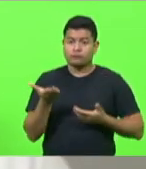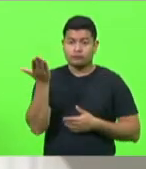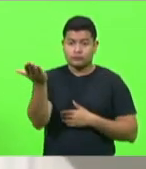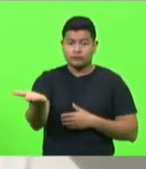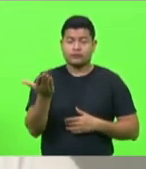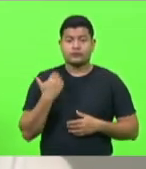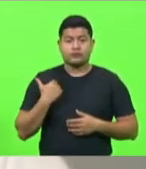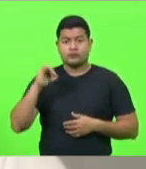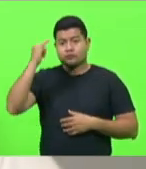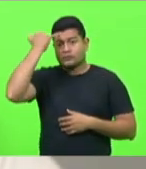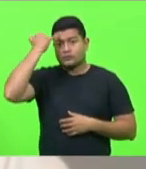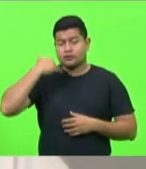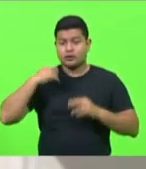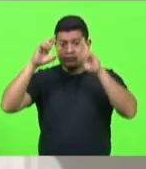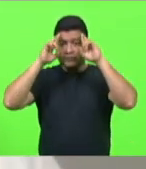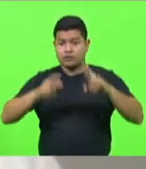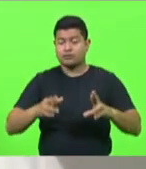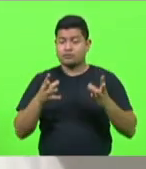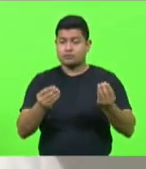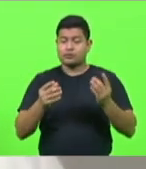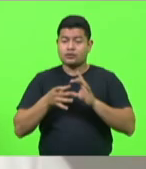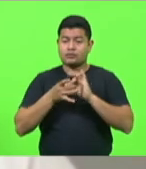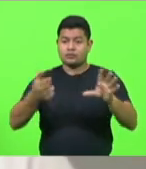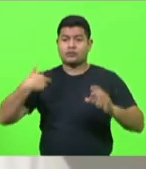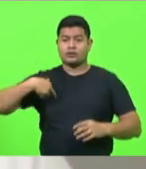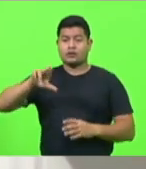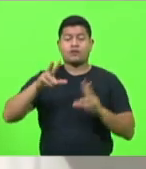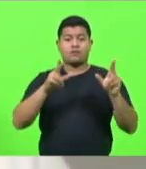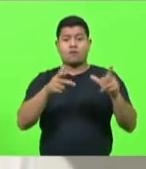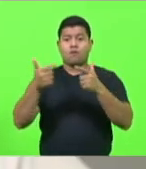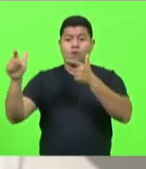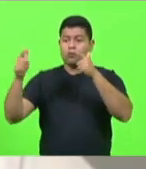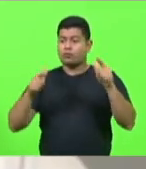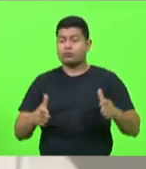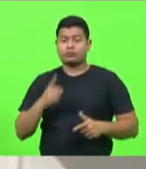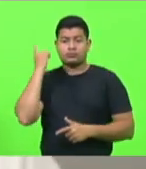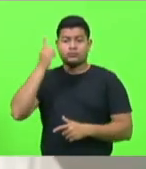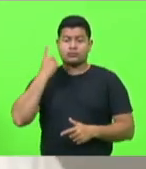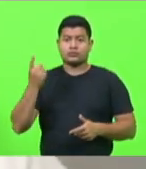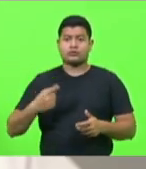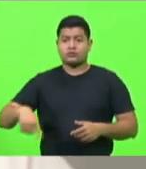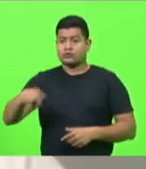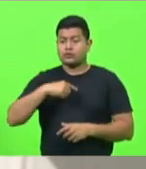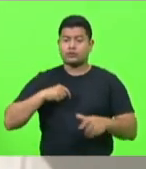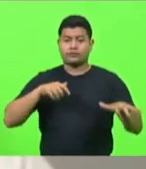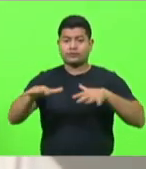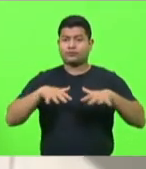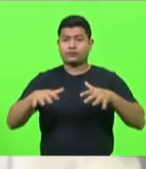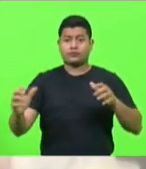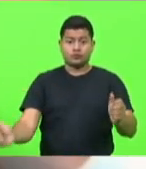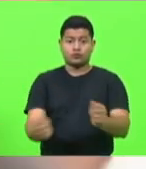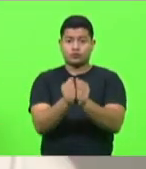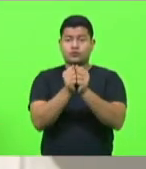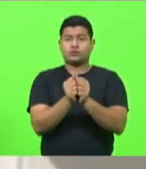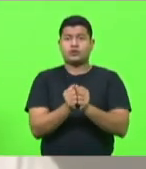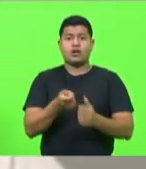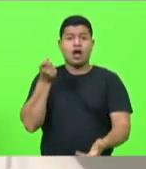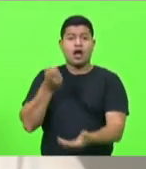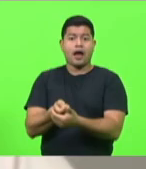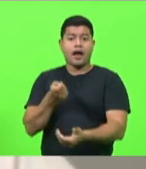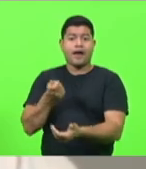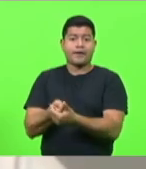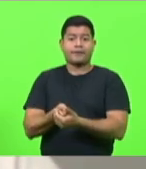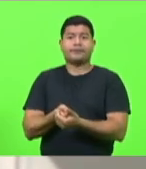religiosa, assim como os outros deputados dessa casa também, para que nós possamos fazer uma manifestação em conjunto e exigir